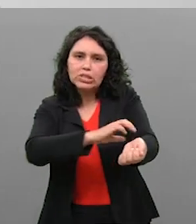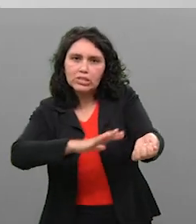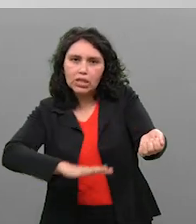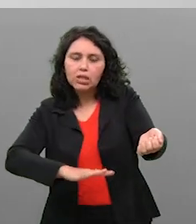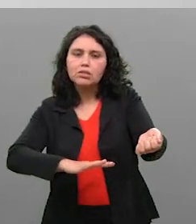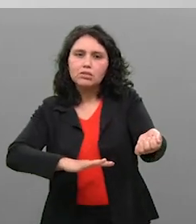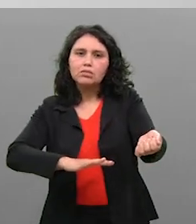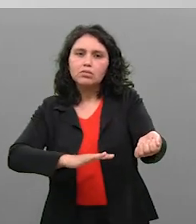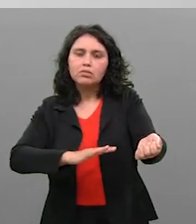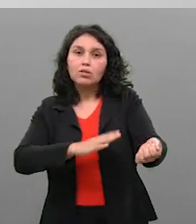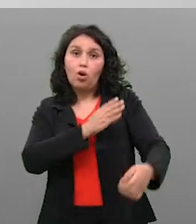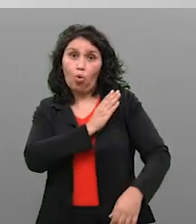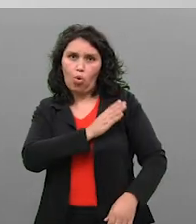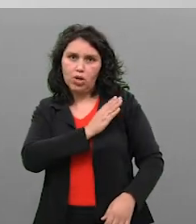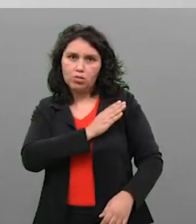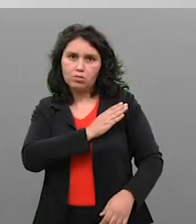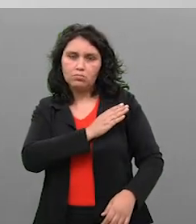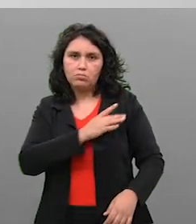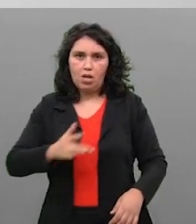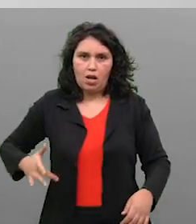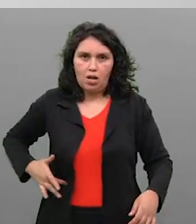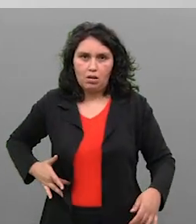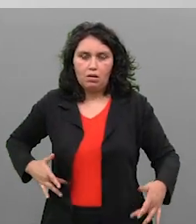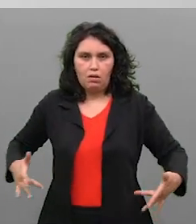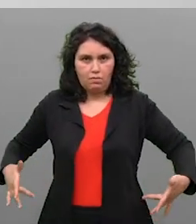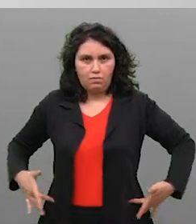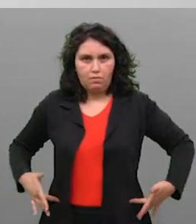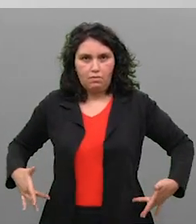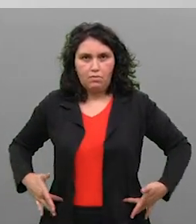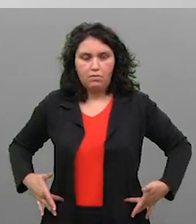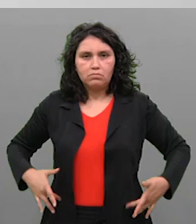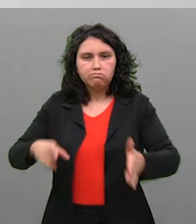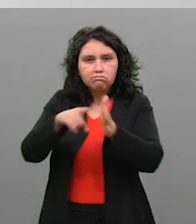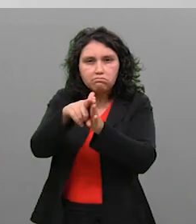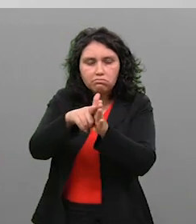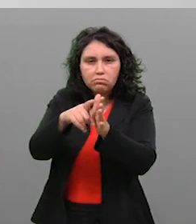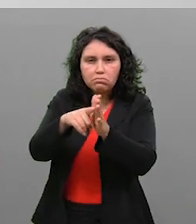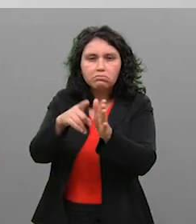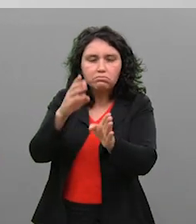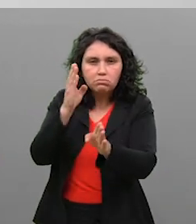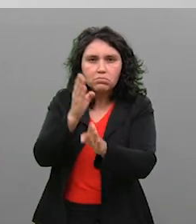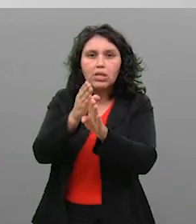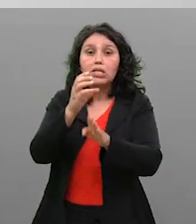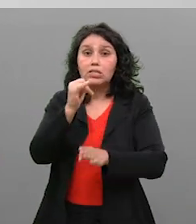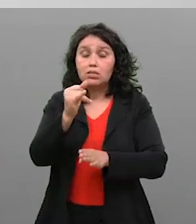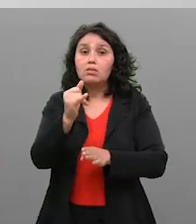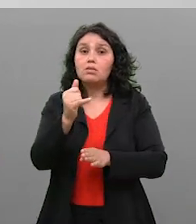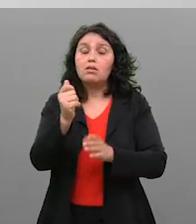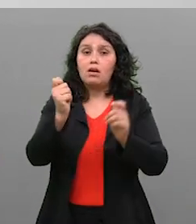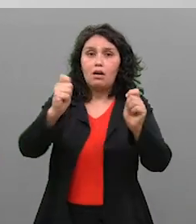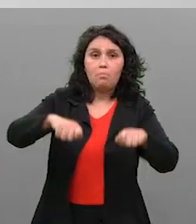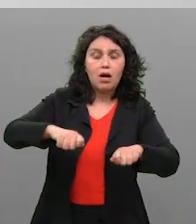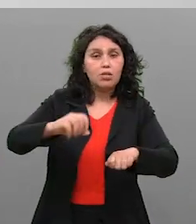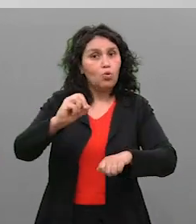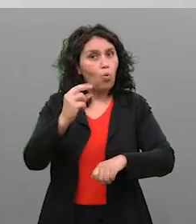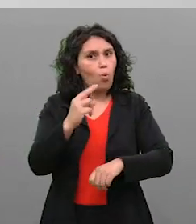coração, rim e fígado para ver se esse paciente é ou não elegível a esse tipo de procedimento. E lembrando que, de forma